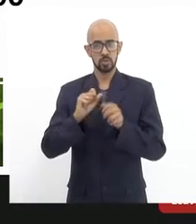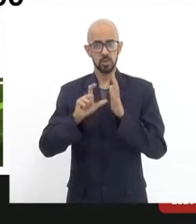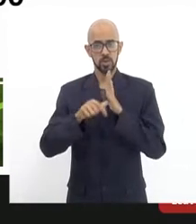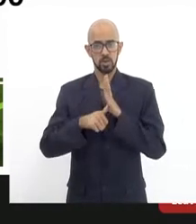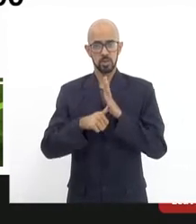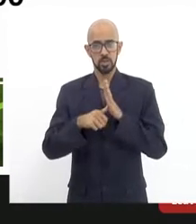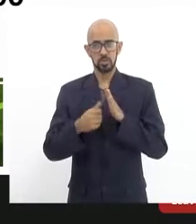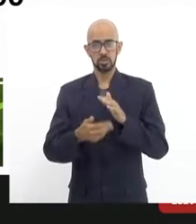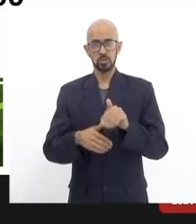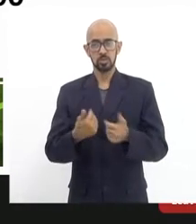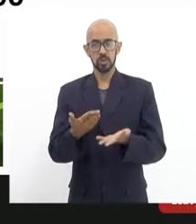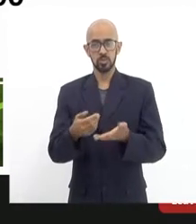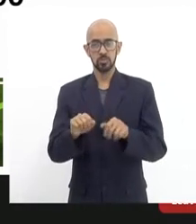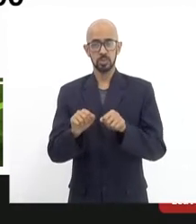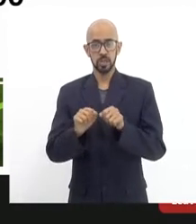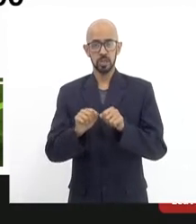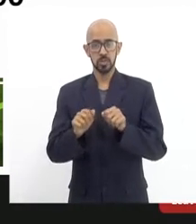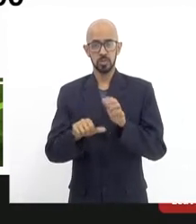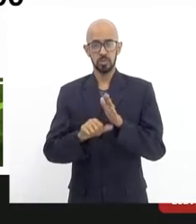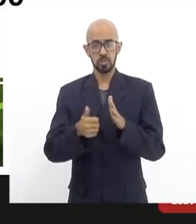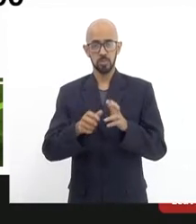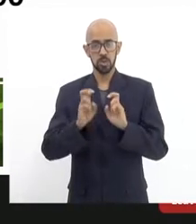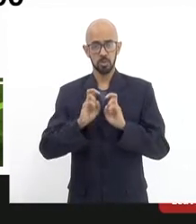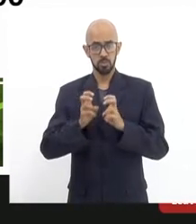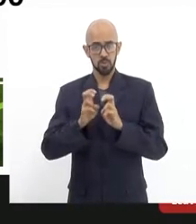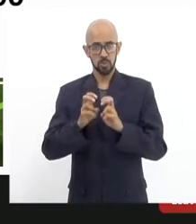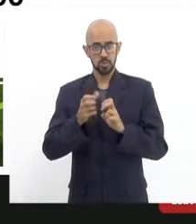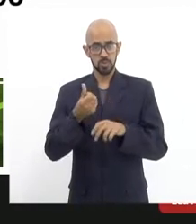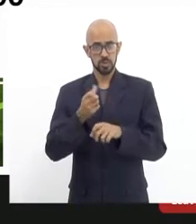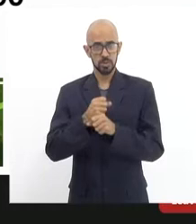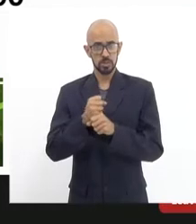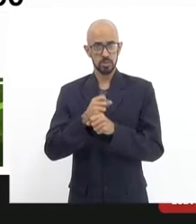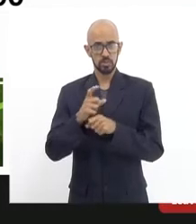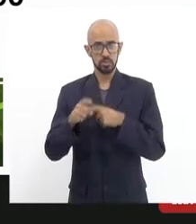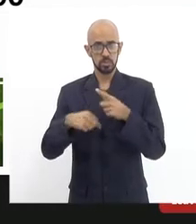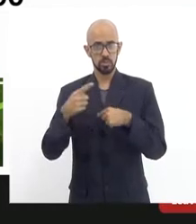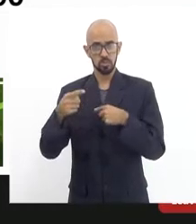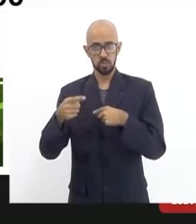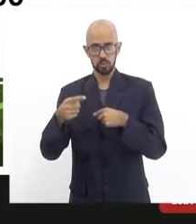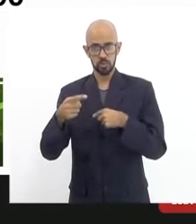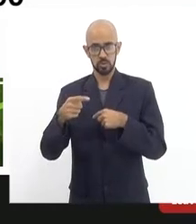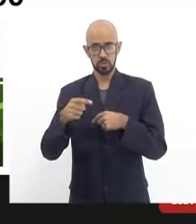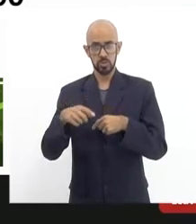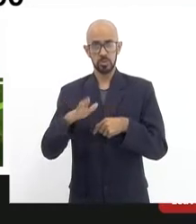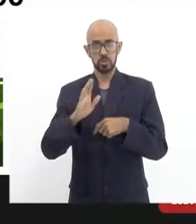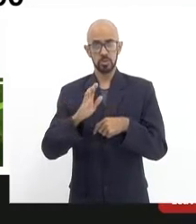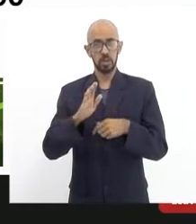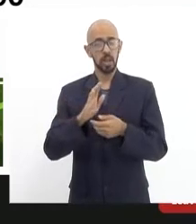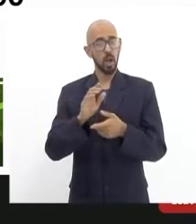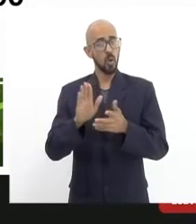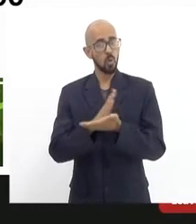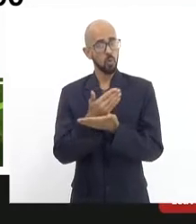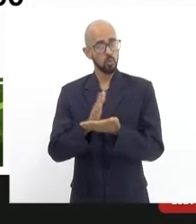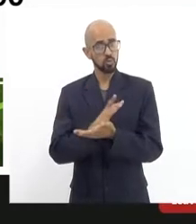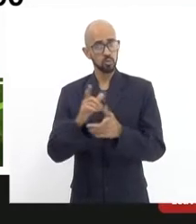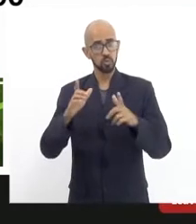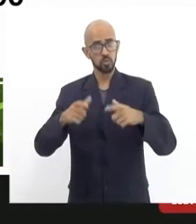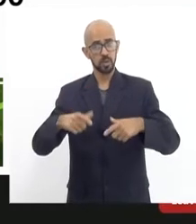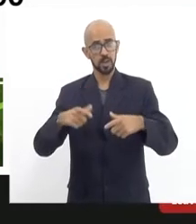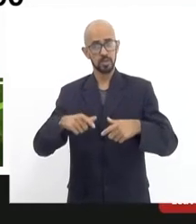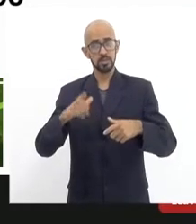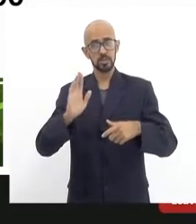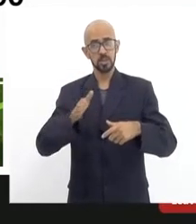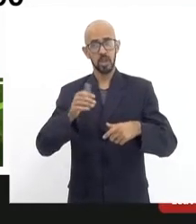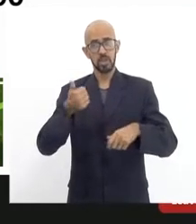seis anos de atraso. E tem situações como no Lago das Neves, que há dez anos não veio um bonde. Isso tudo porque, nessa